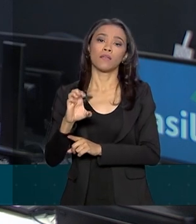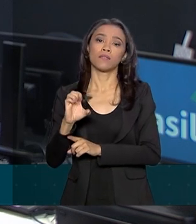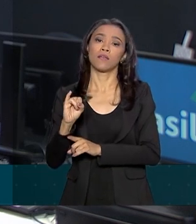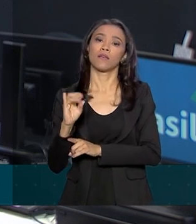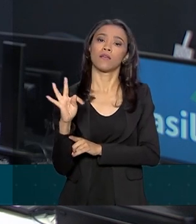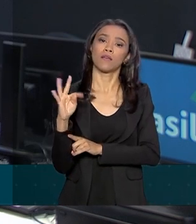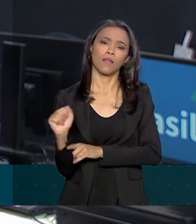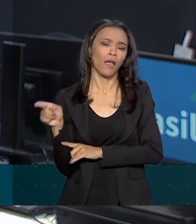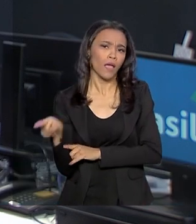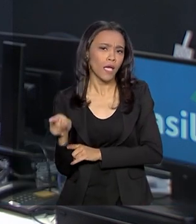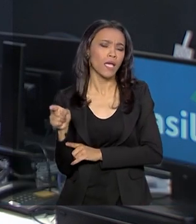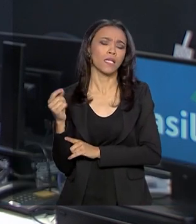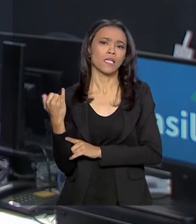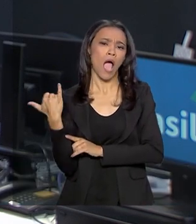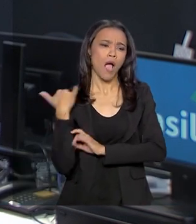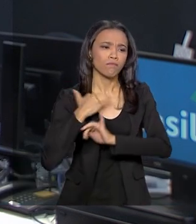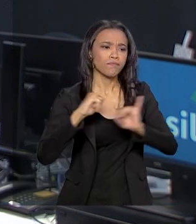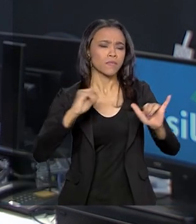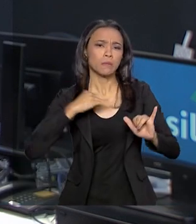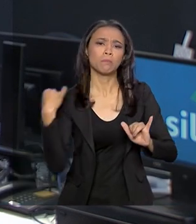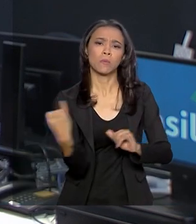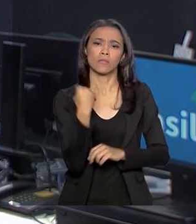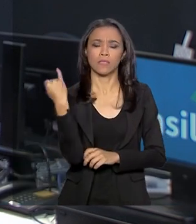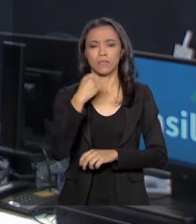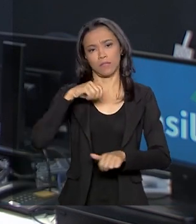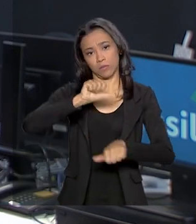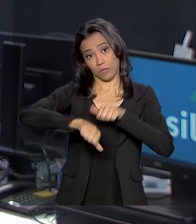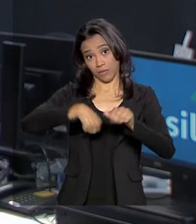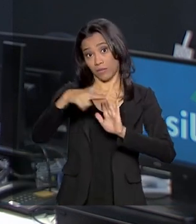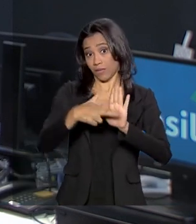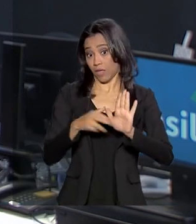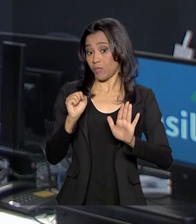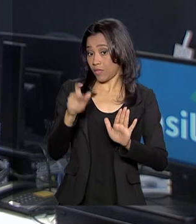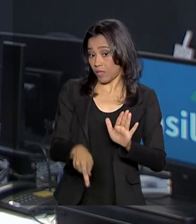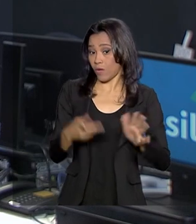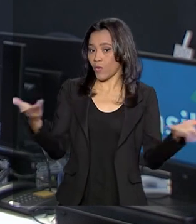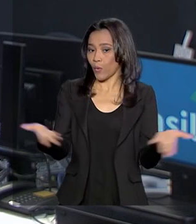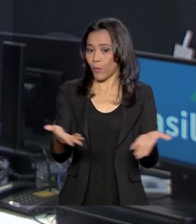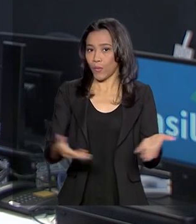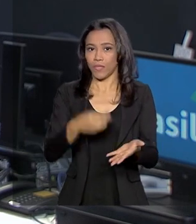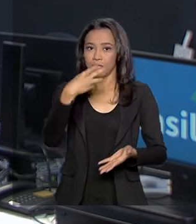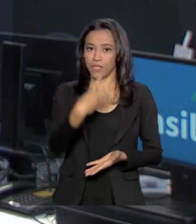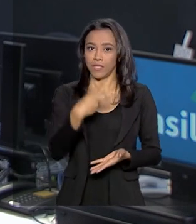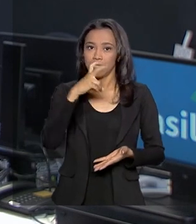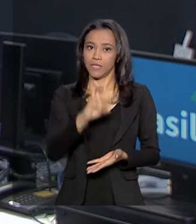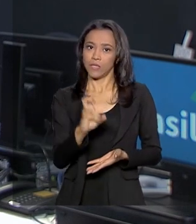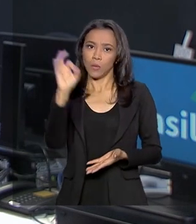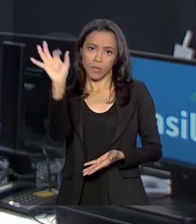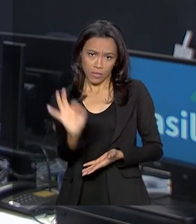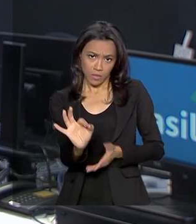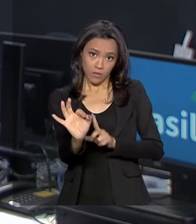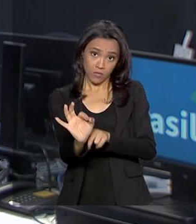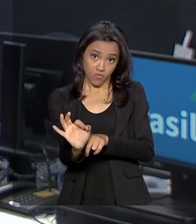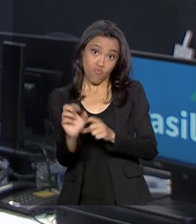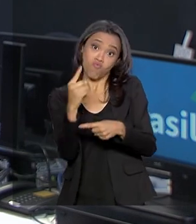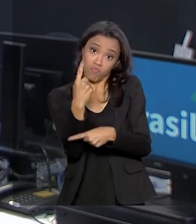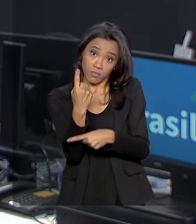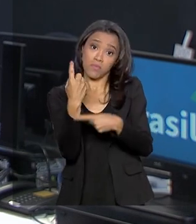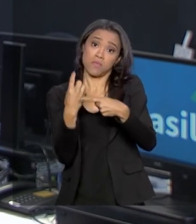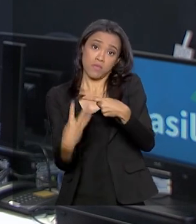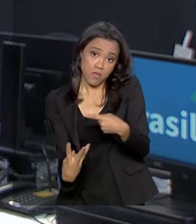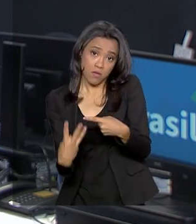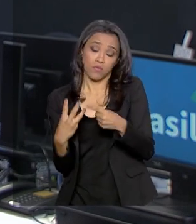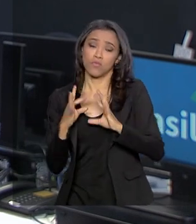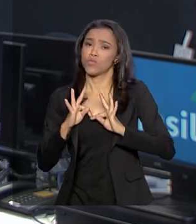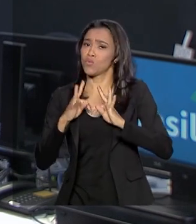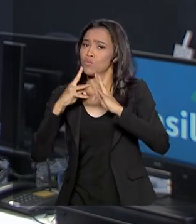importância de uma reforma tributária para o Brasil. Atualmente, cerca de 35%, ou seja, mais de um terço de tudo aquilo que